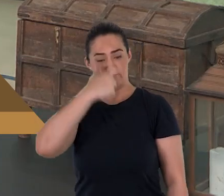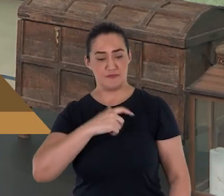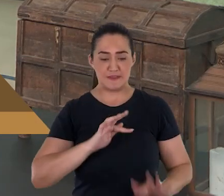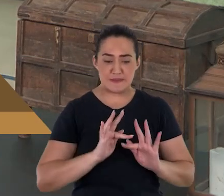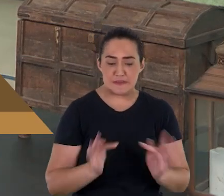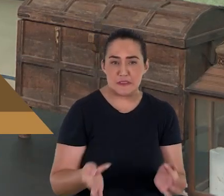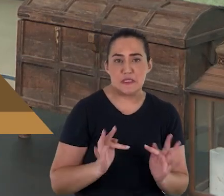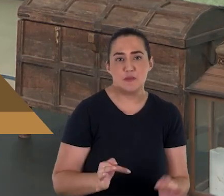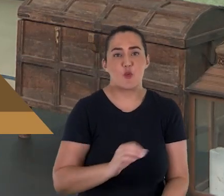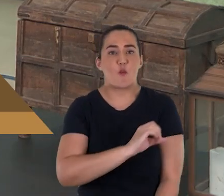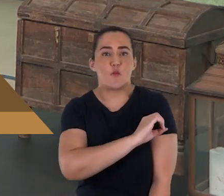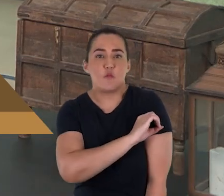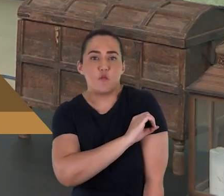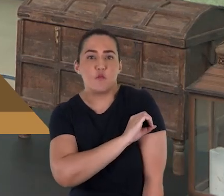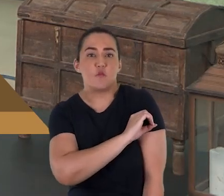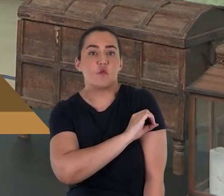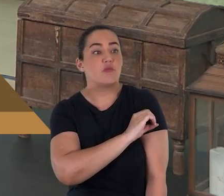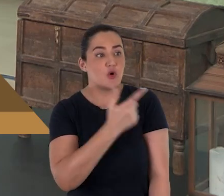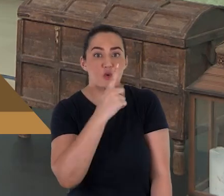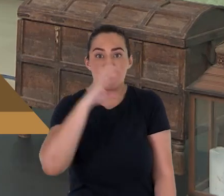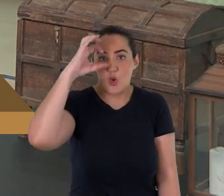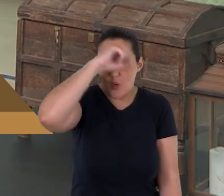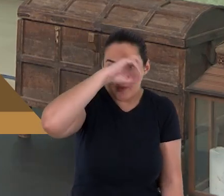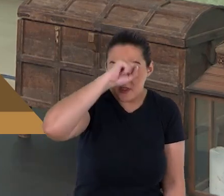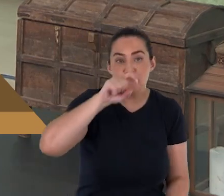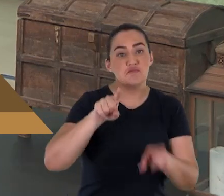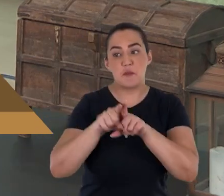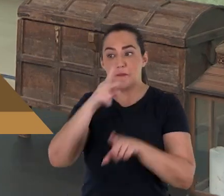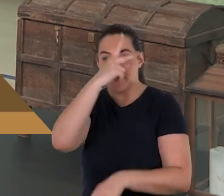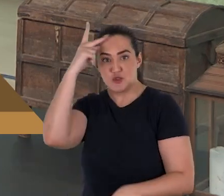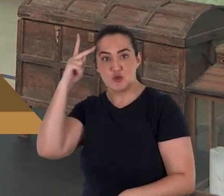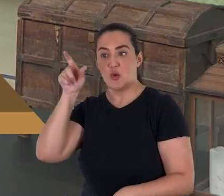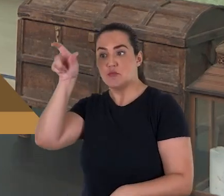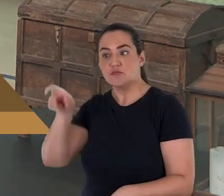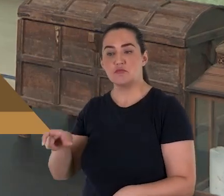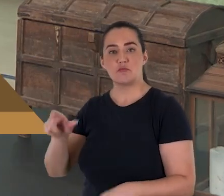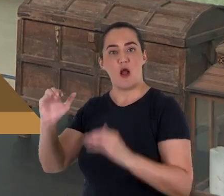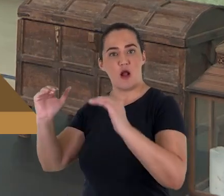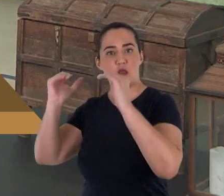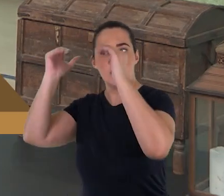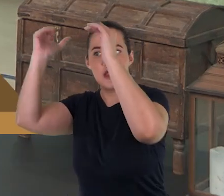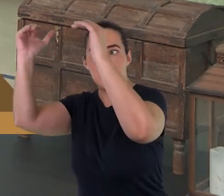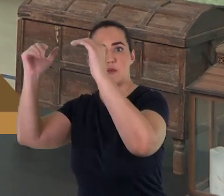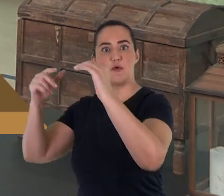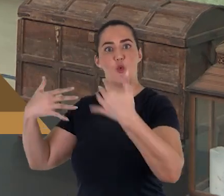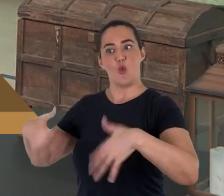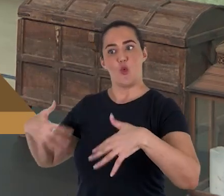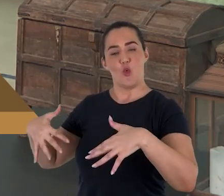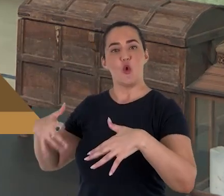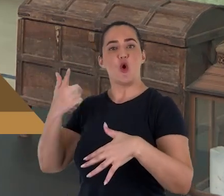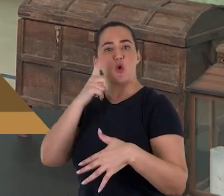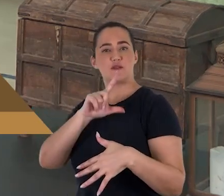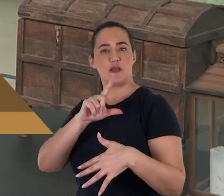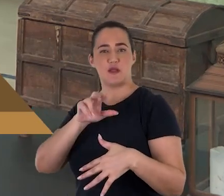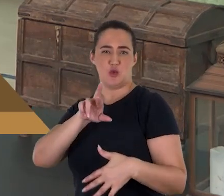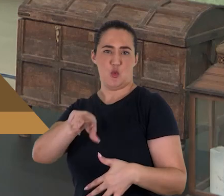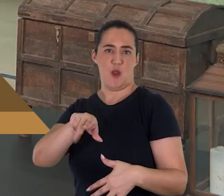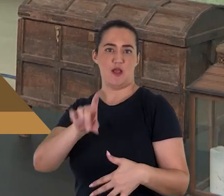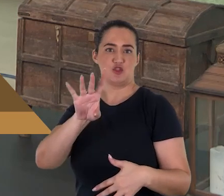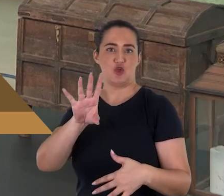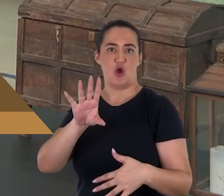provinciana quanto acadêmicos com mestrado, doutorado, pós-doutorado. Não é, por um lado, um saber